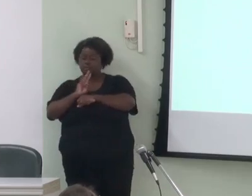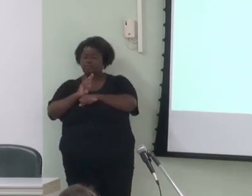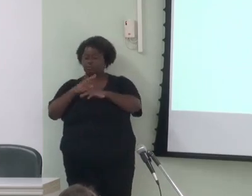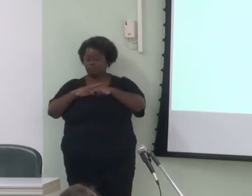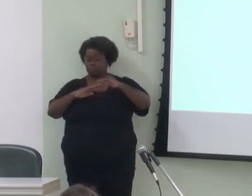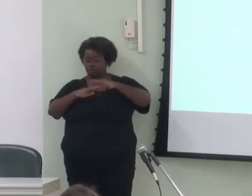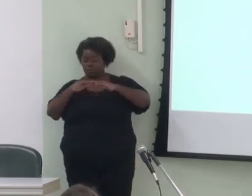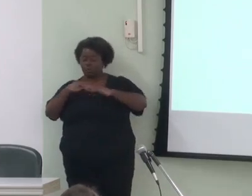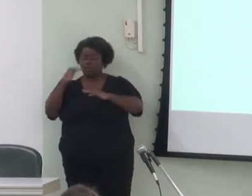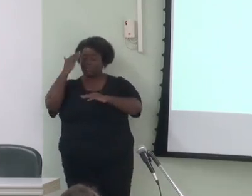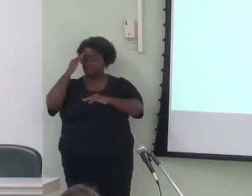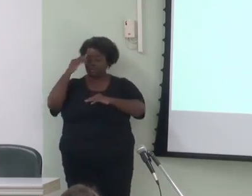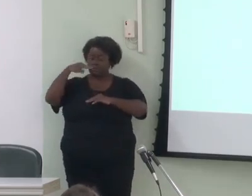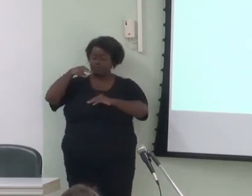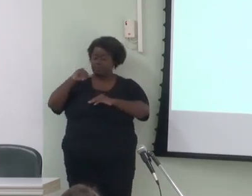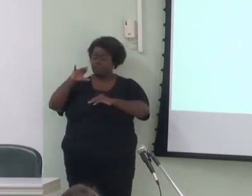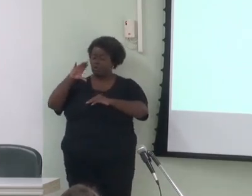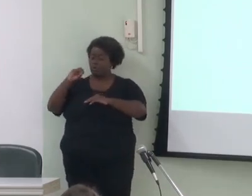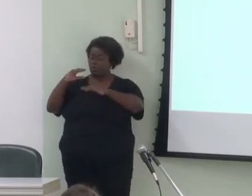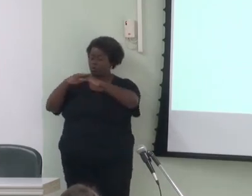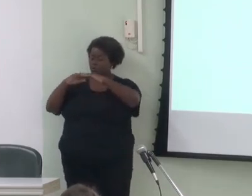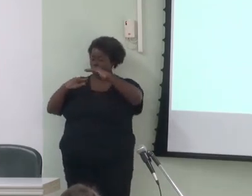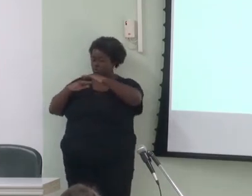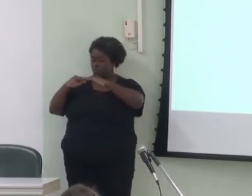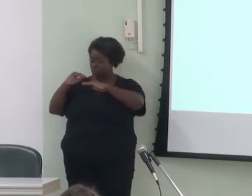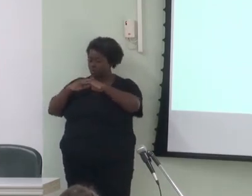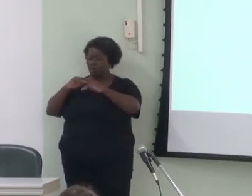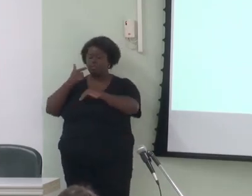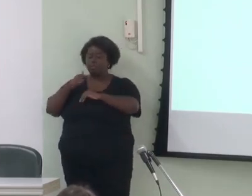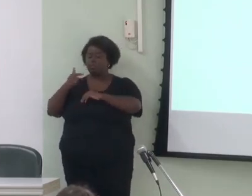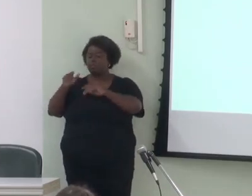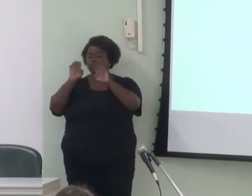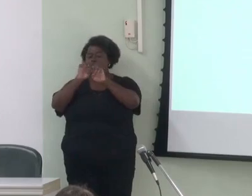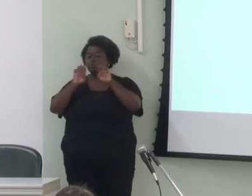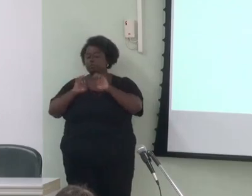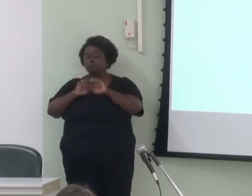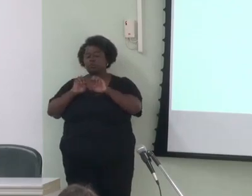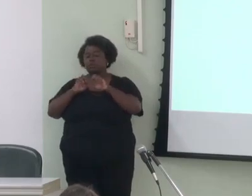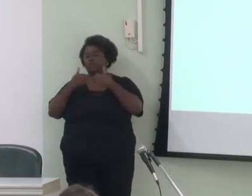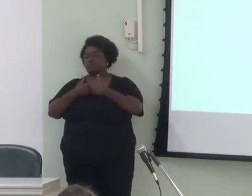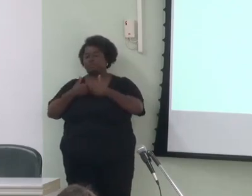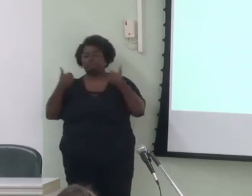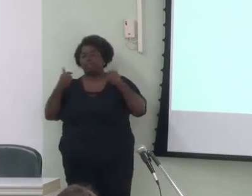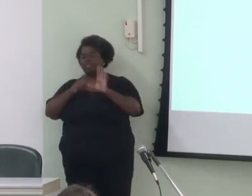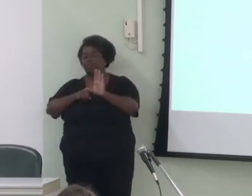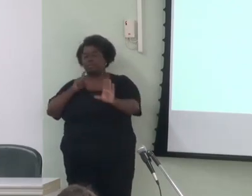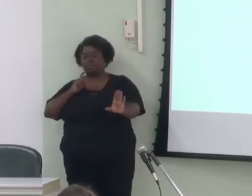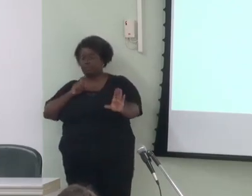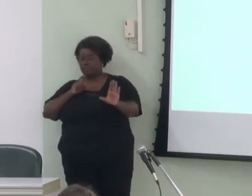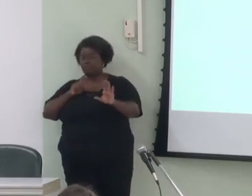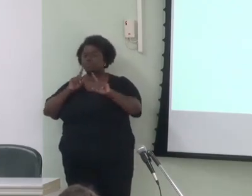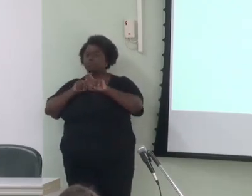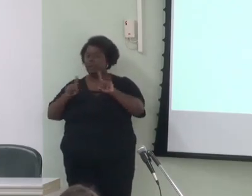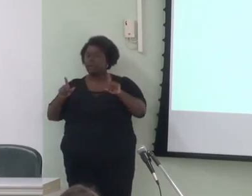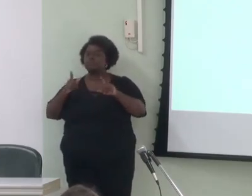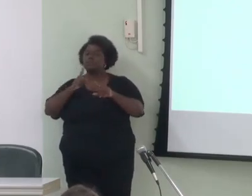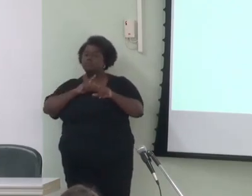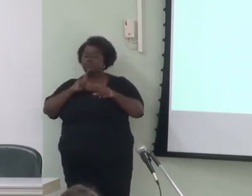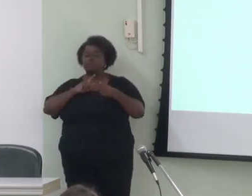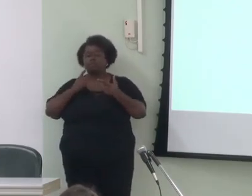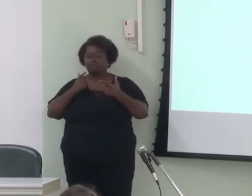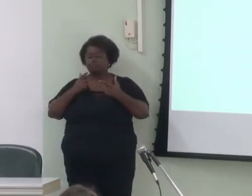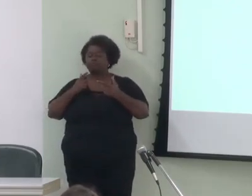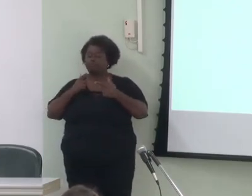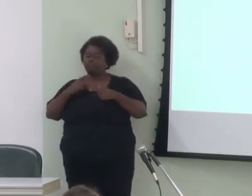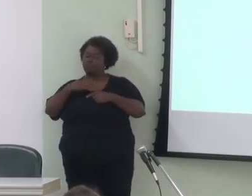microconstruções não constituem estruturas independentes mas relacionadas como opções alternativas para descrever os mesmos